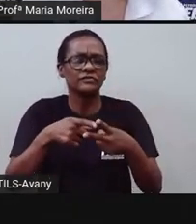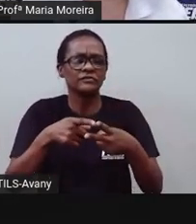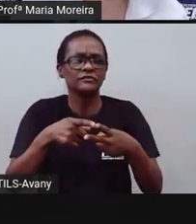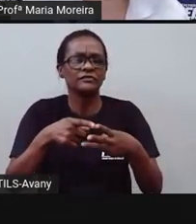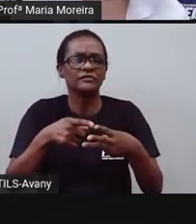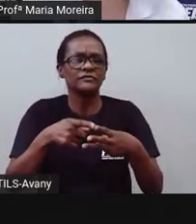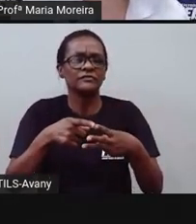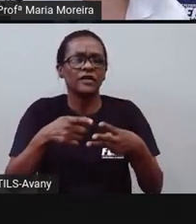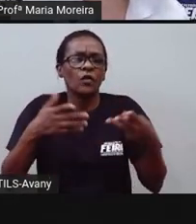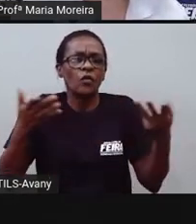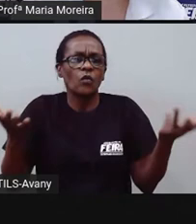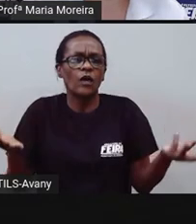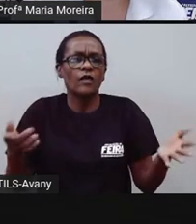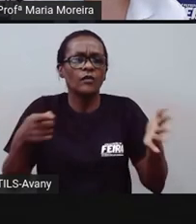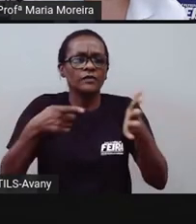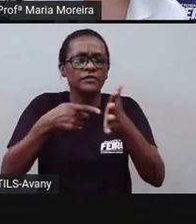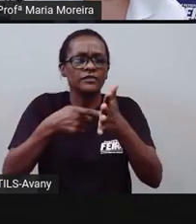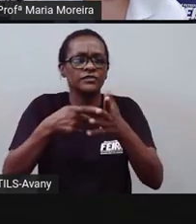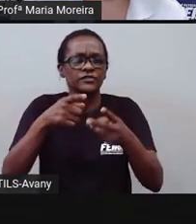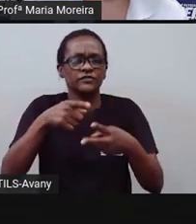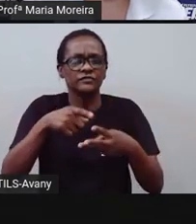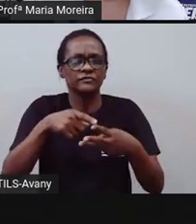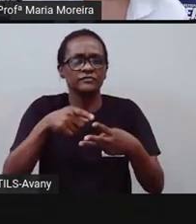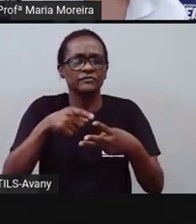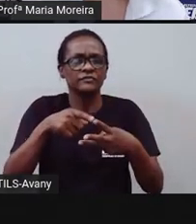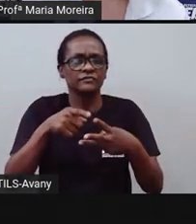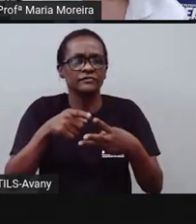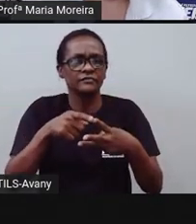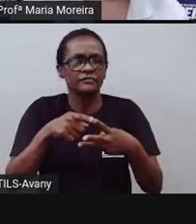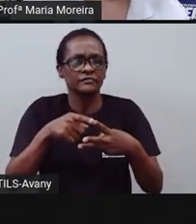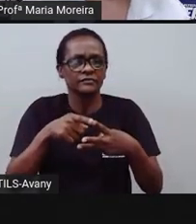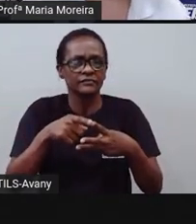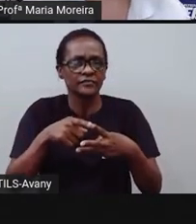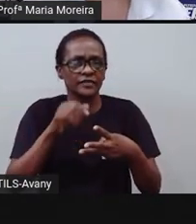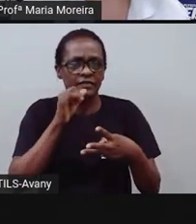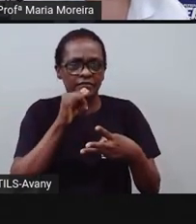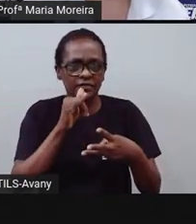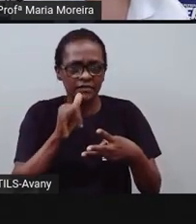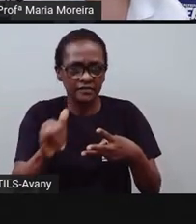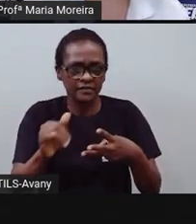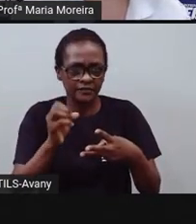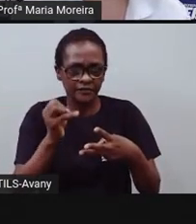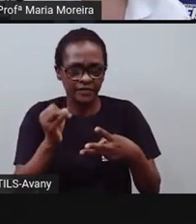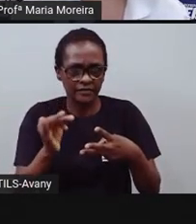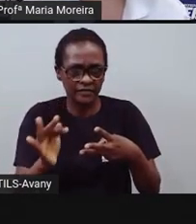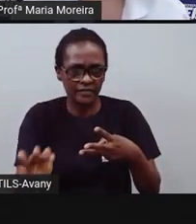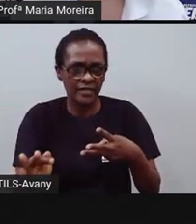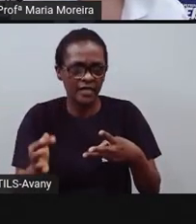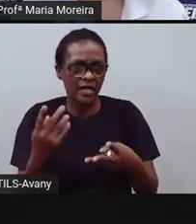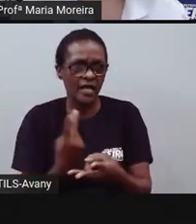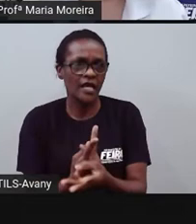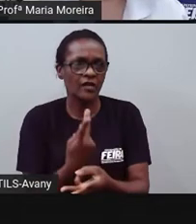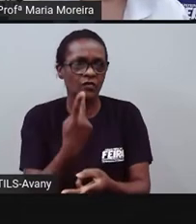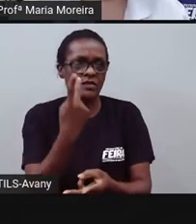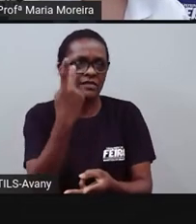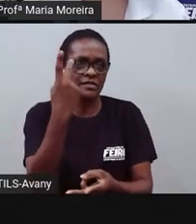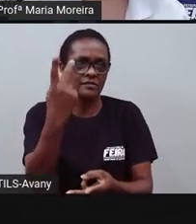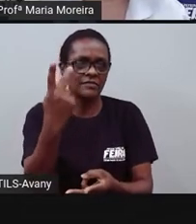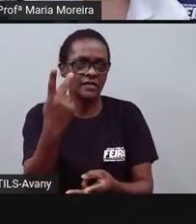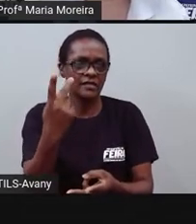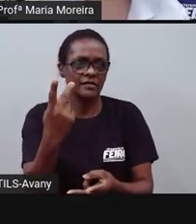intenção e a finalidade da notícia? Informar sobre acontecimentos o quê?